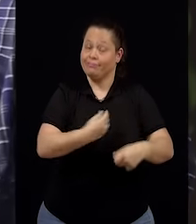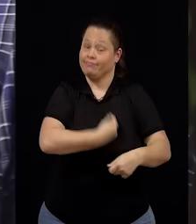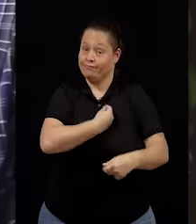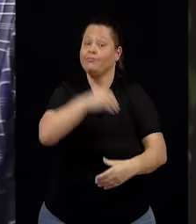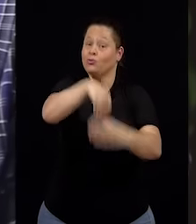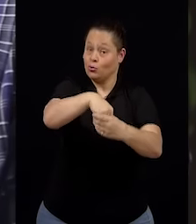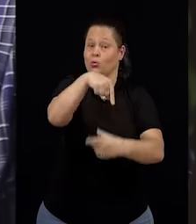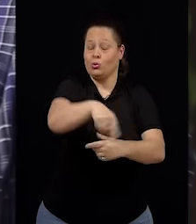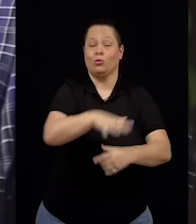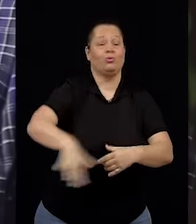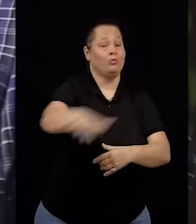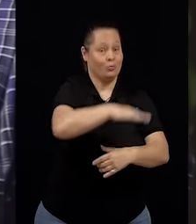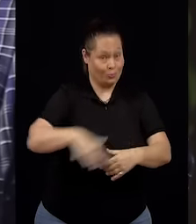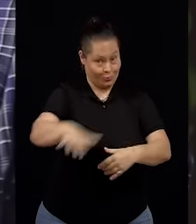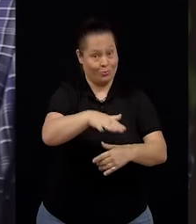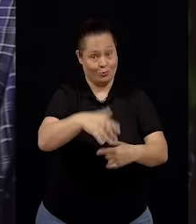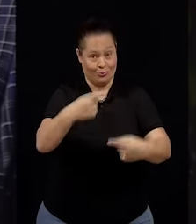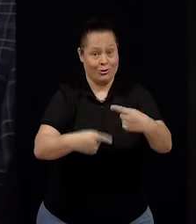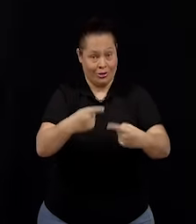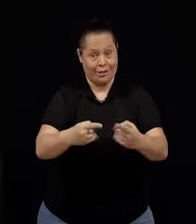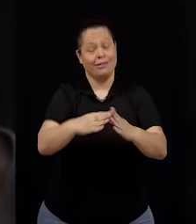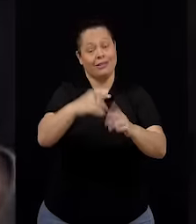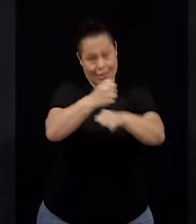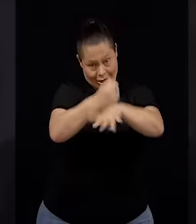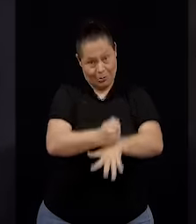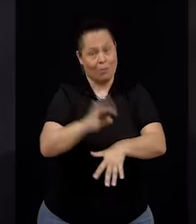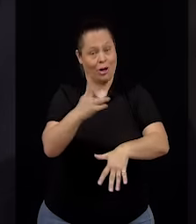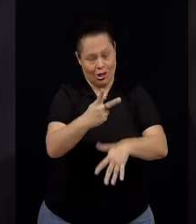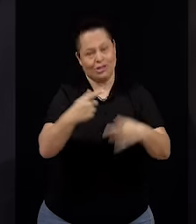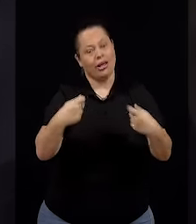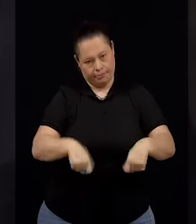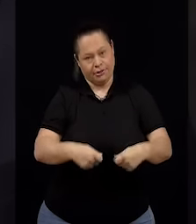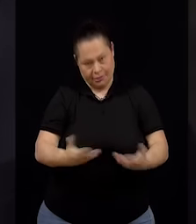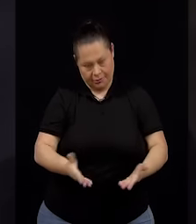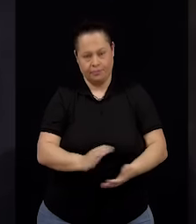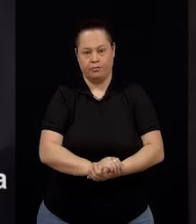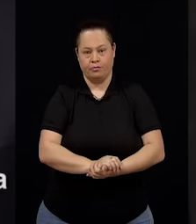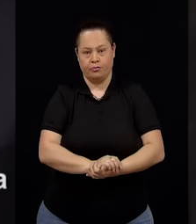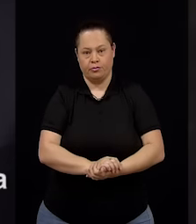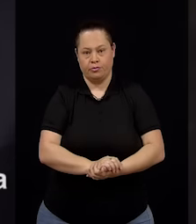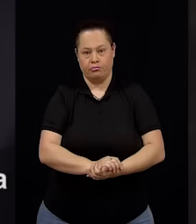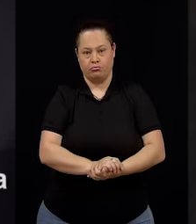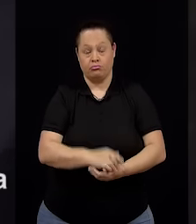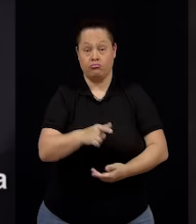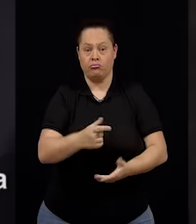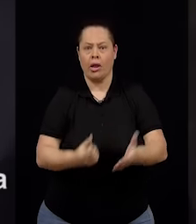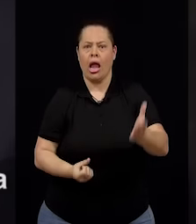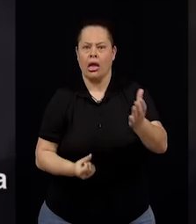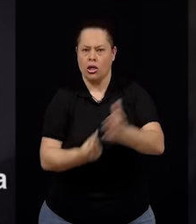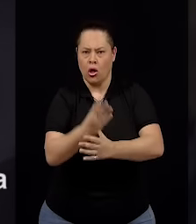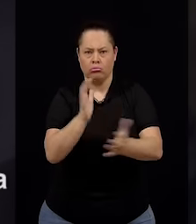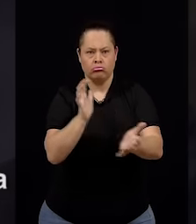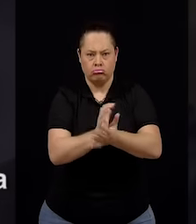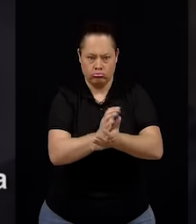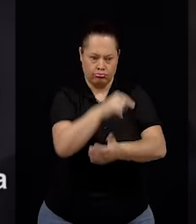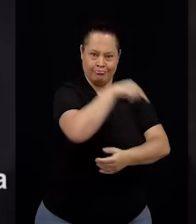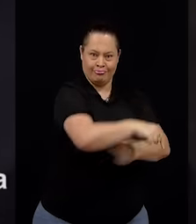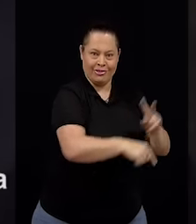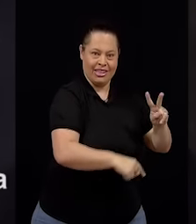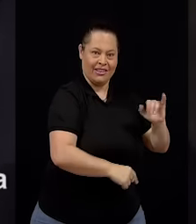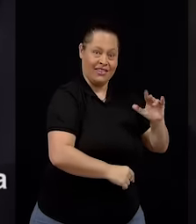em toda a Arquidiocese. A criação do vicariato para a comunicação e cultura, em primeiro lugar,